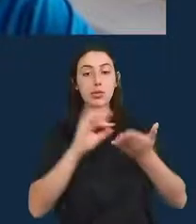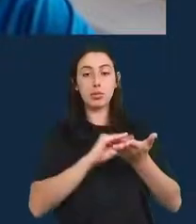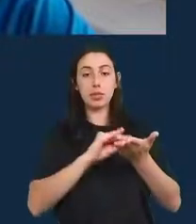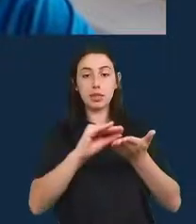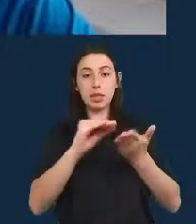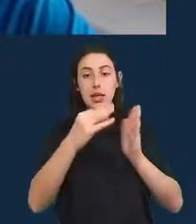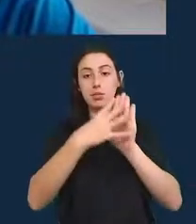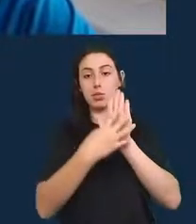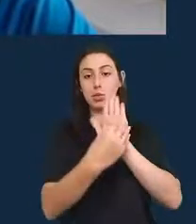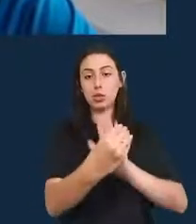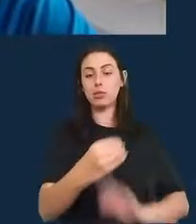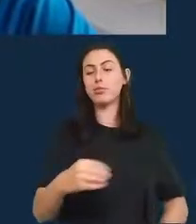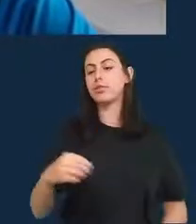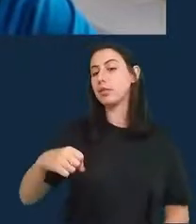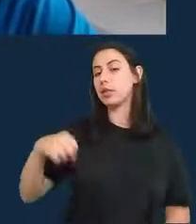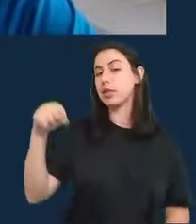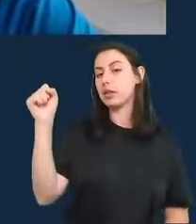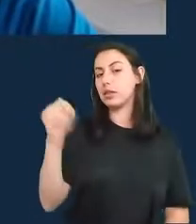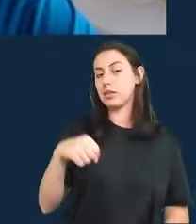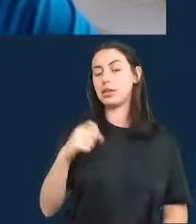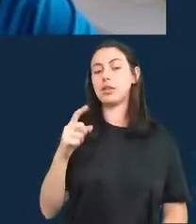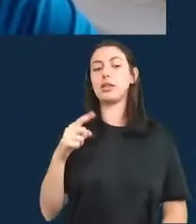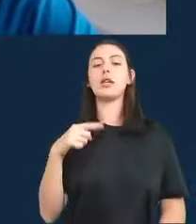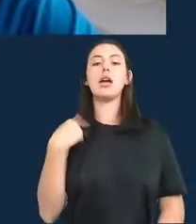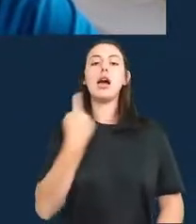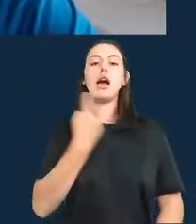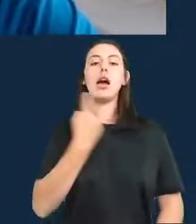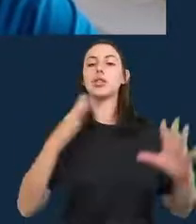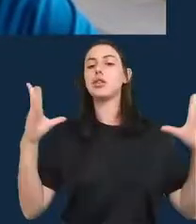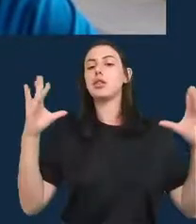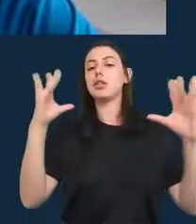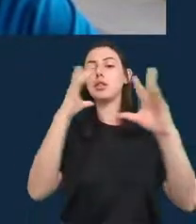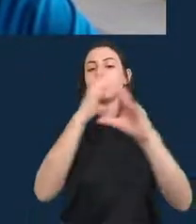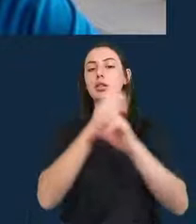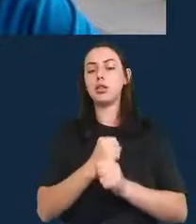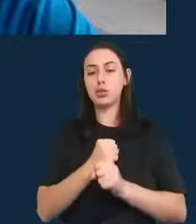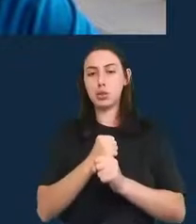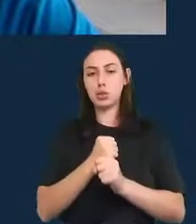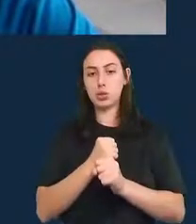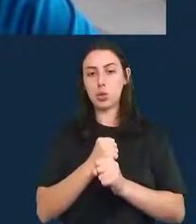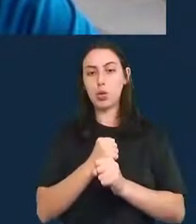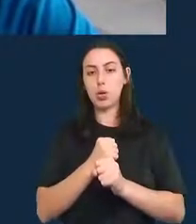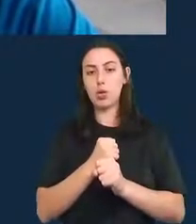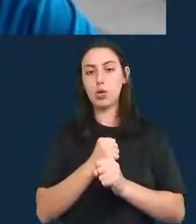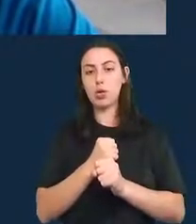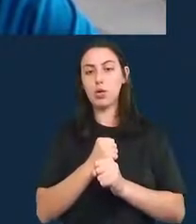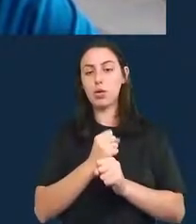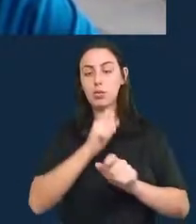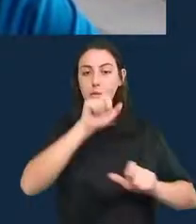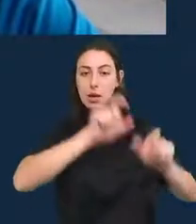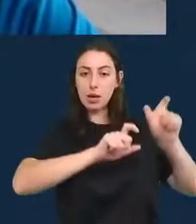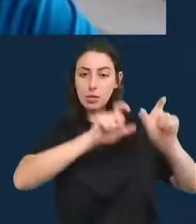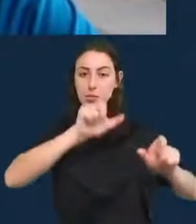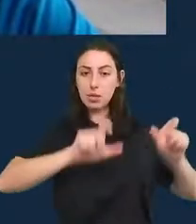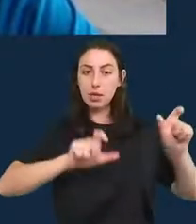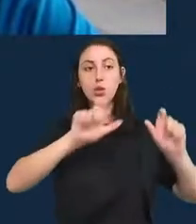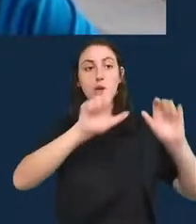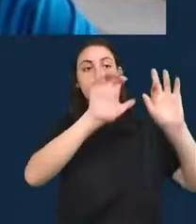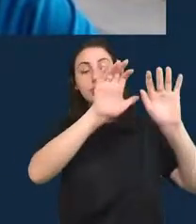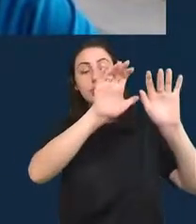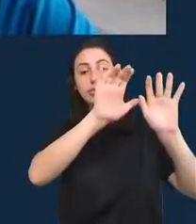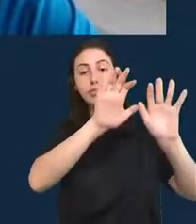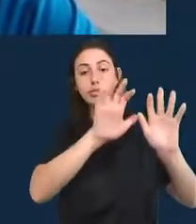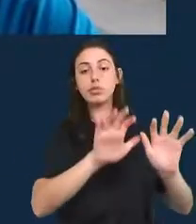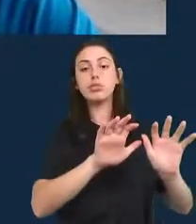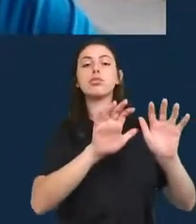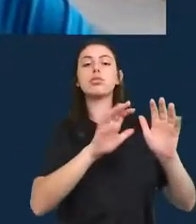O número de pessoas envolvidas, deixa eu ver, com relação a escrever o código para o